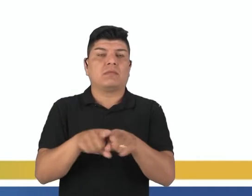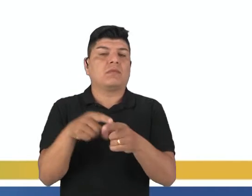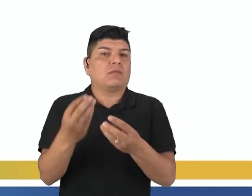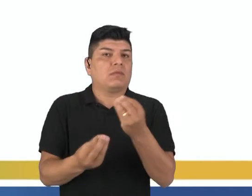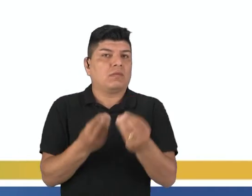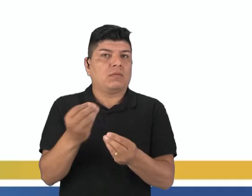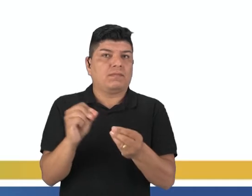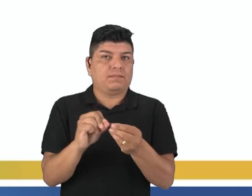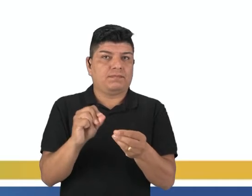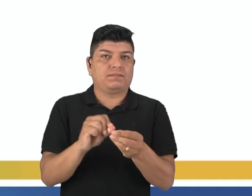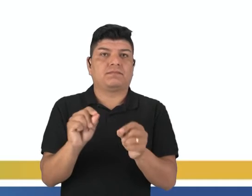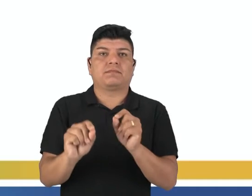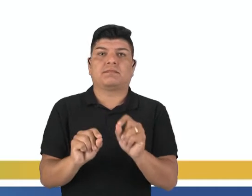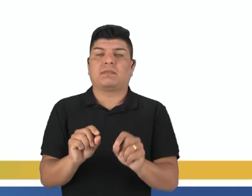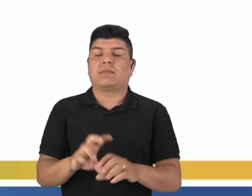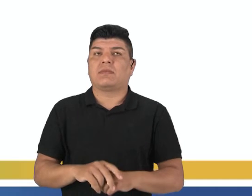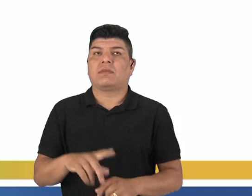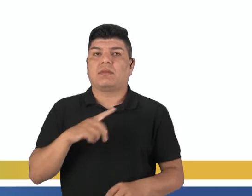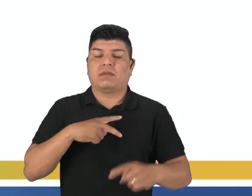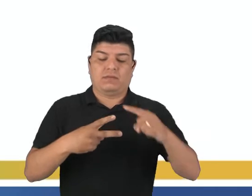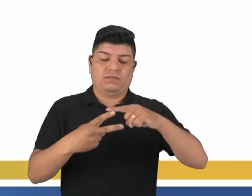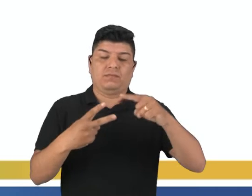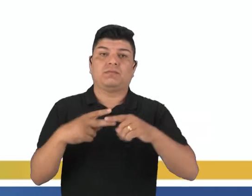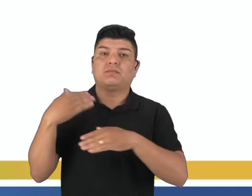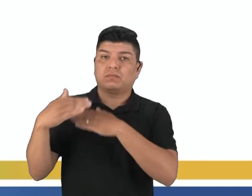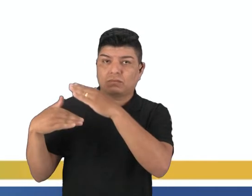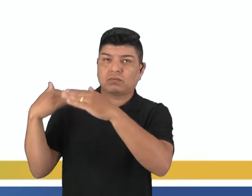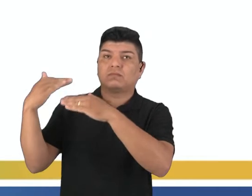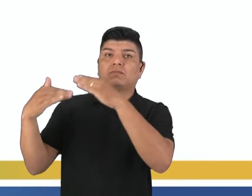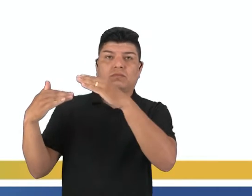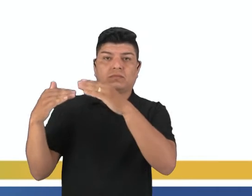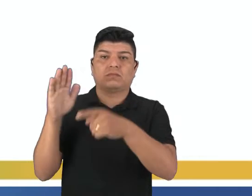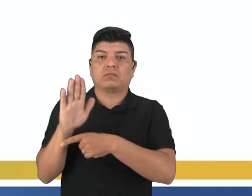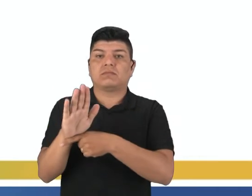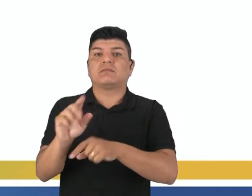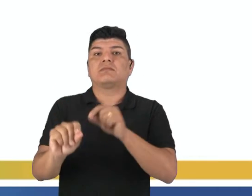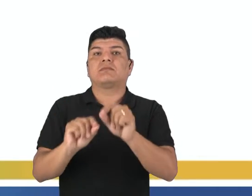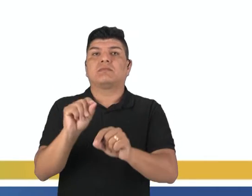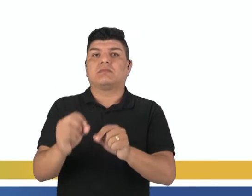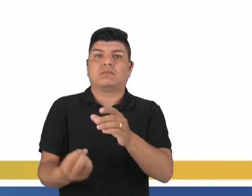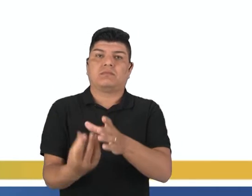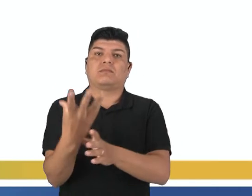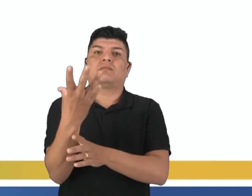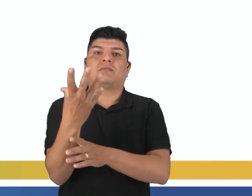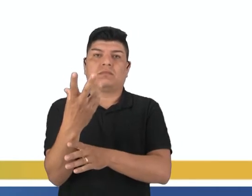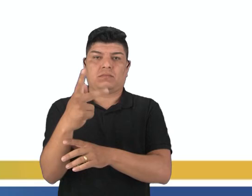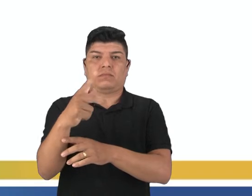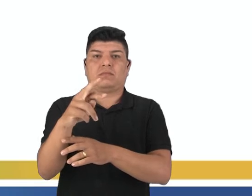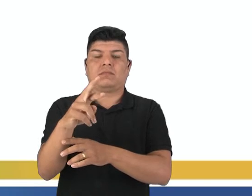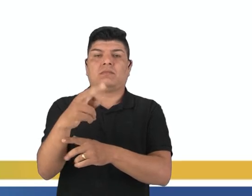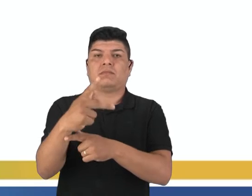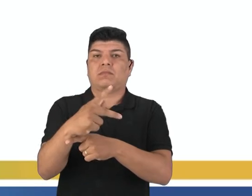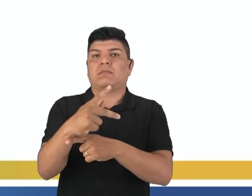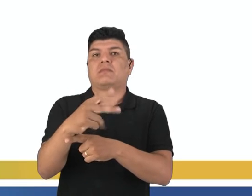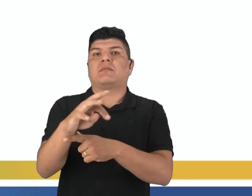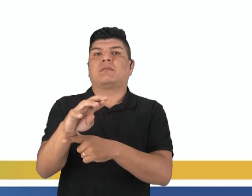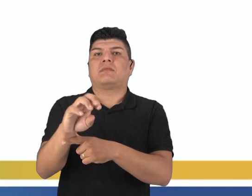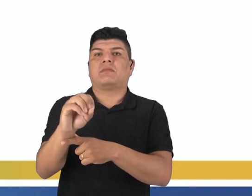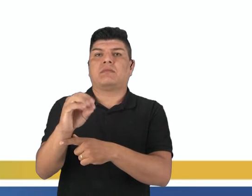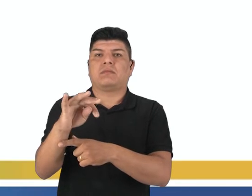que ele faz isso? Existem dois processos, né, que ajudam nessa formação de proteína, desses